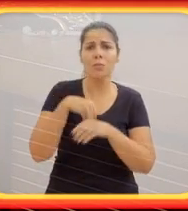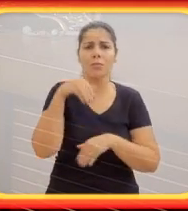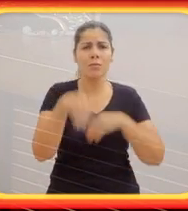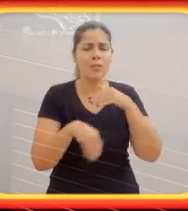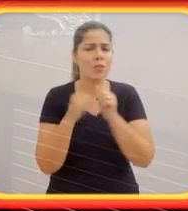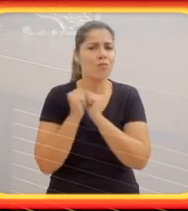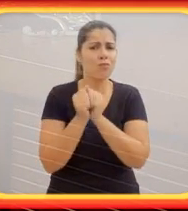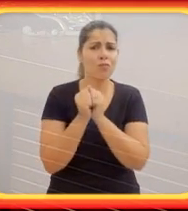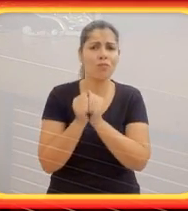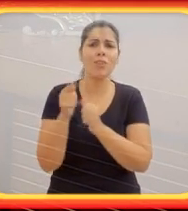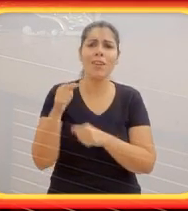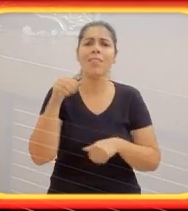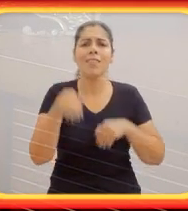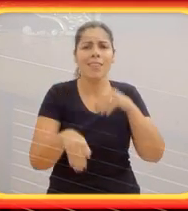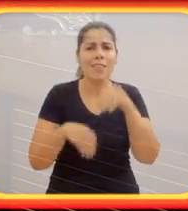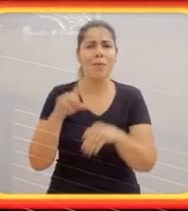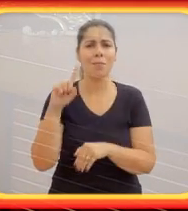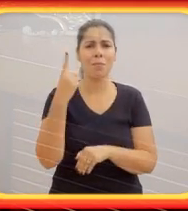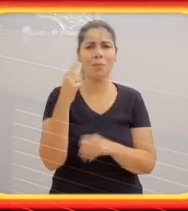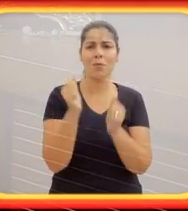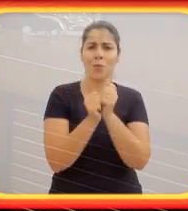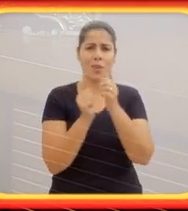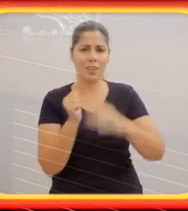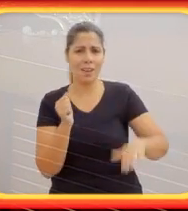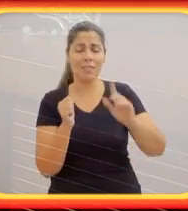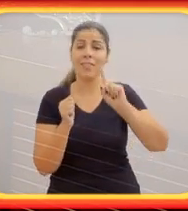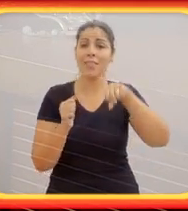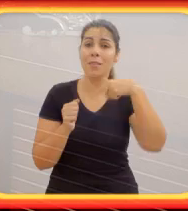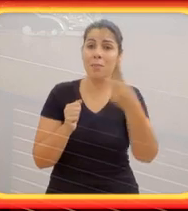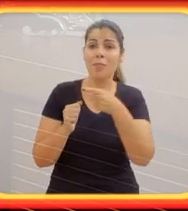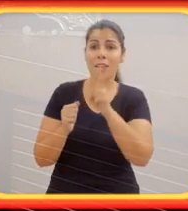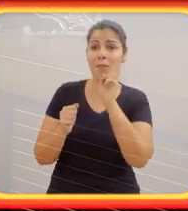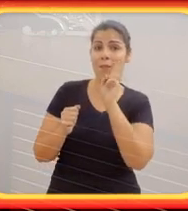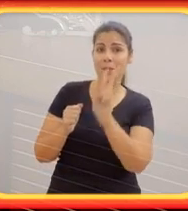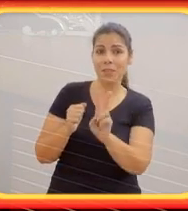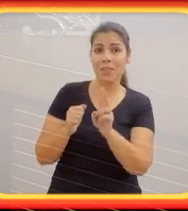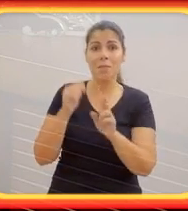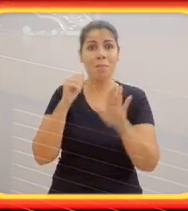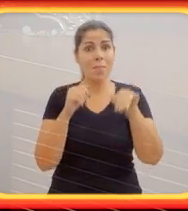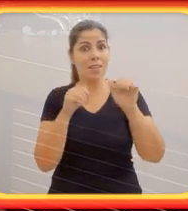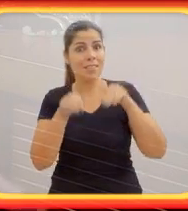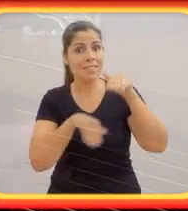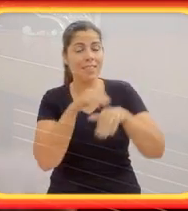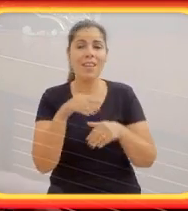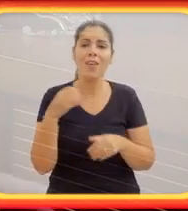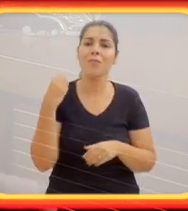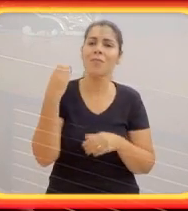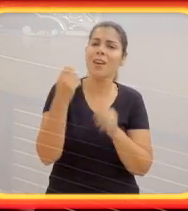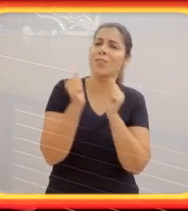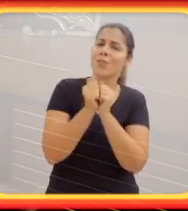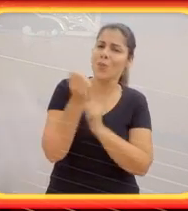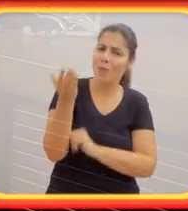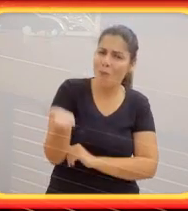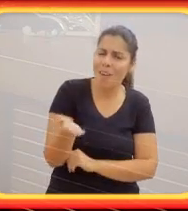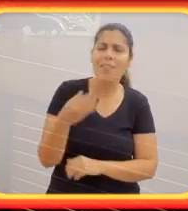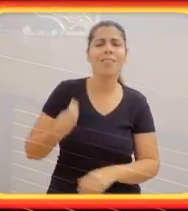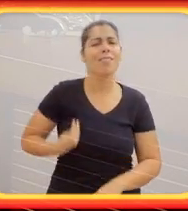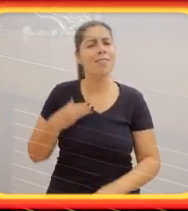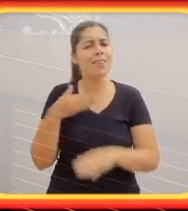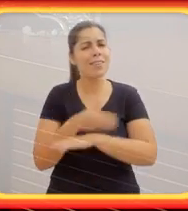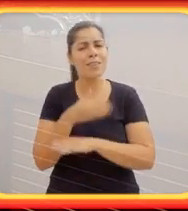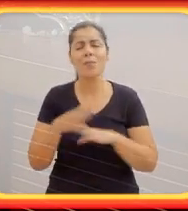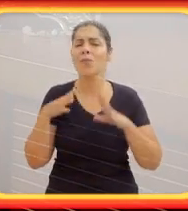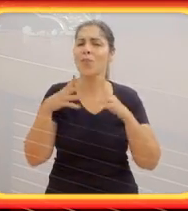na aula de natação junto com ele. Então, nós fomos para a natação juntos. Ele nadava primeiro com as crianças. Depois,